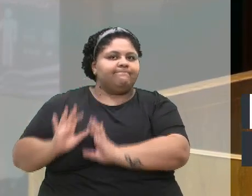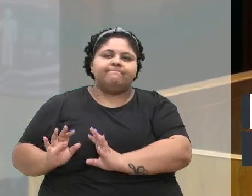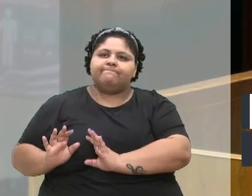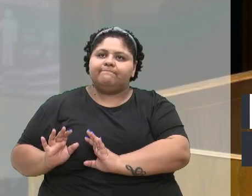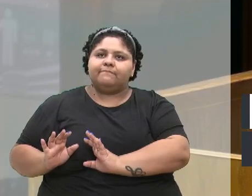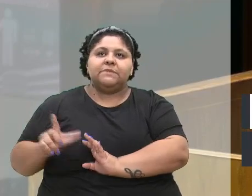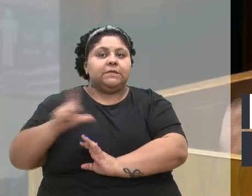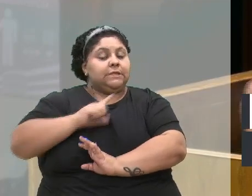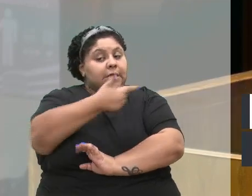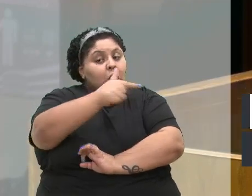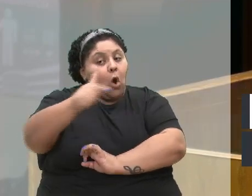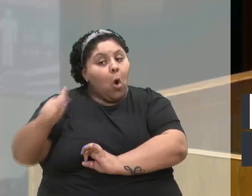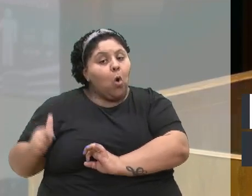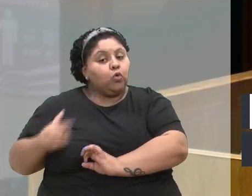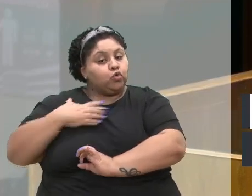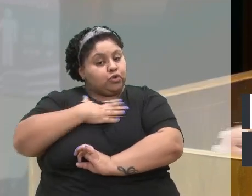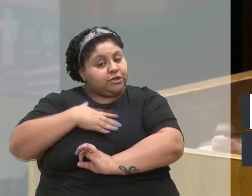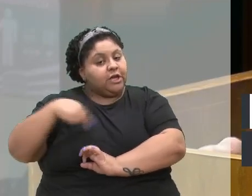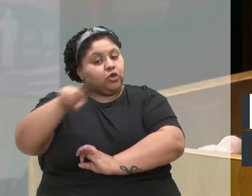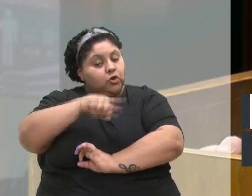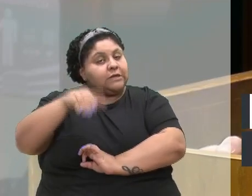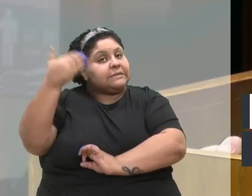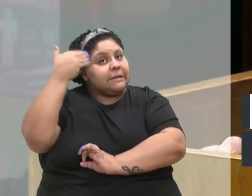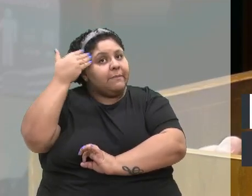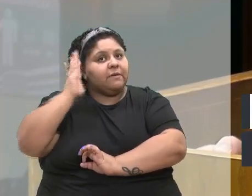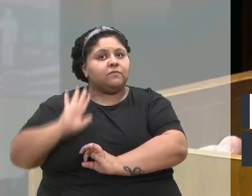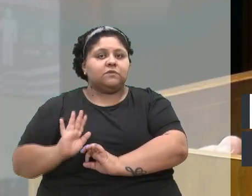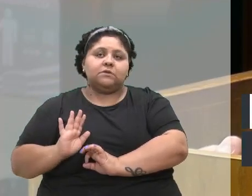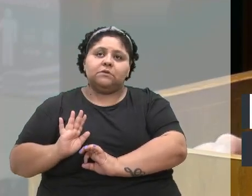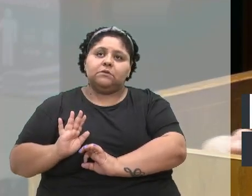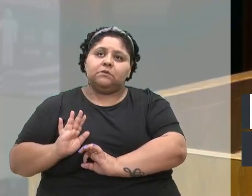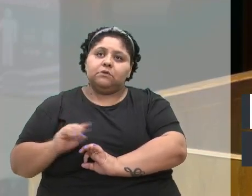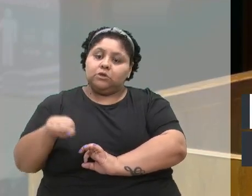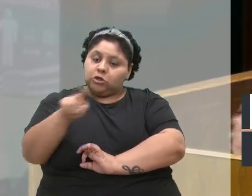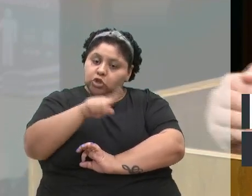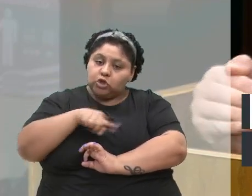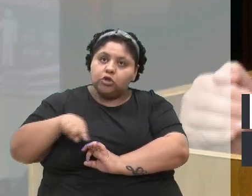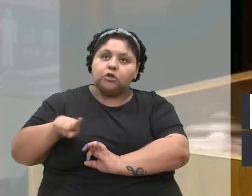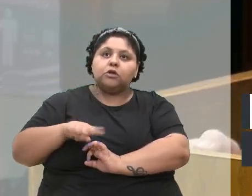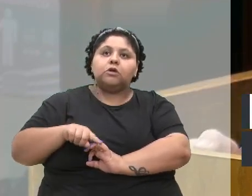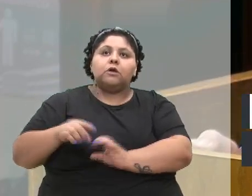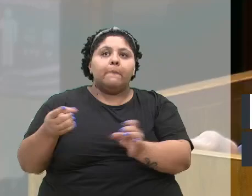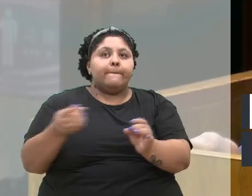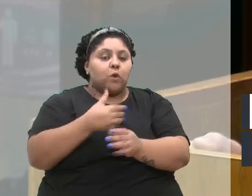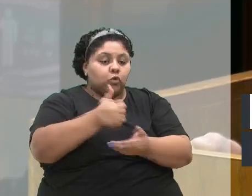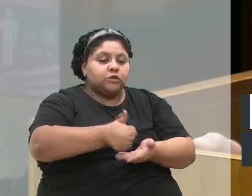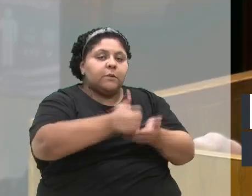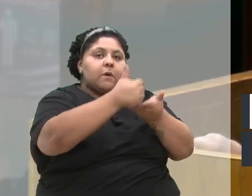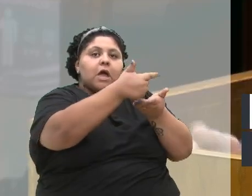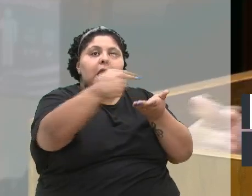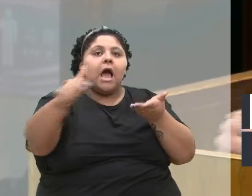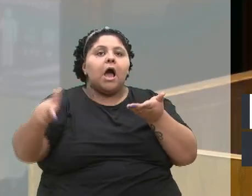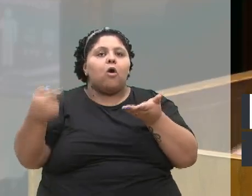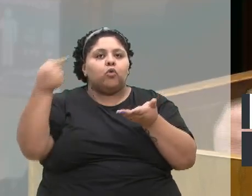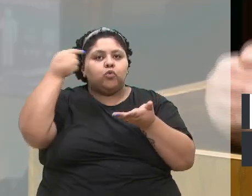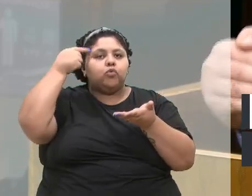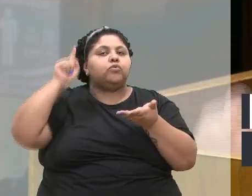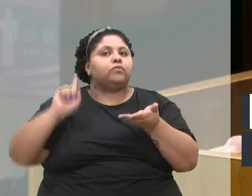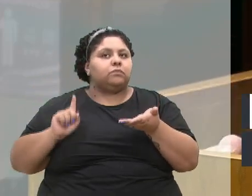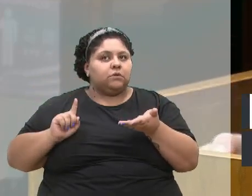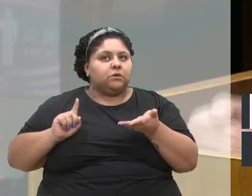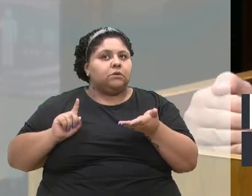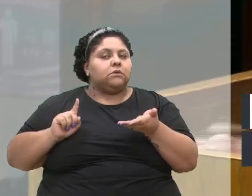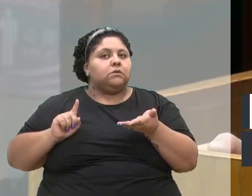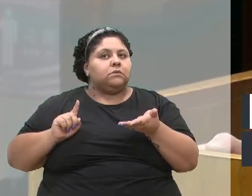Existem outros caminhos e nós sabemos que existem. E nós estaremos aqui prontos a apoiar esses outros caminhos que sejam